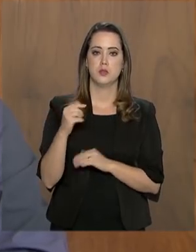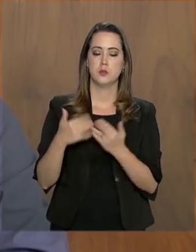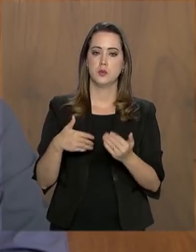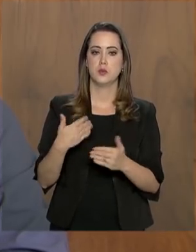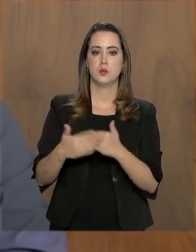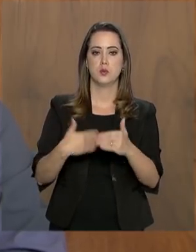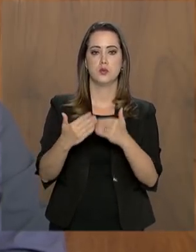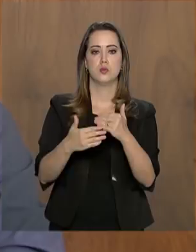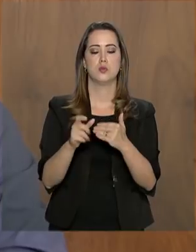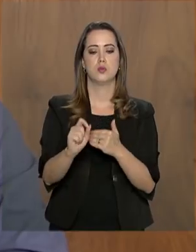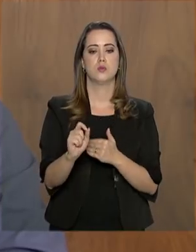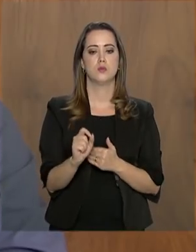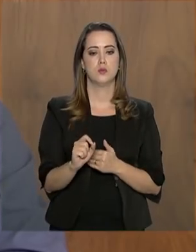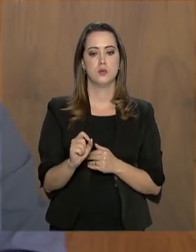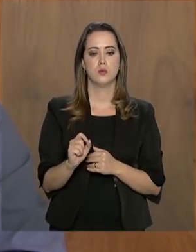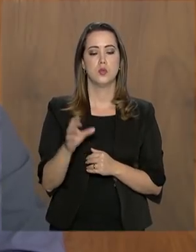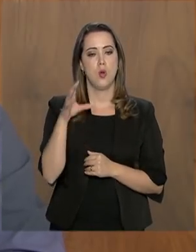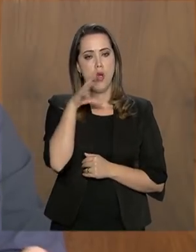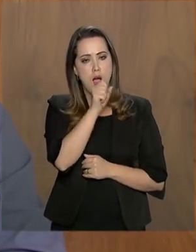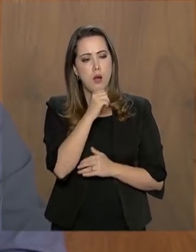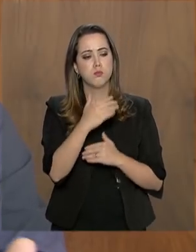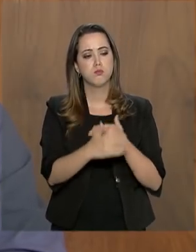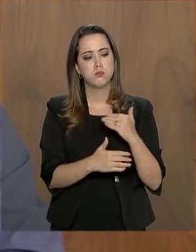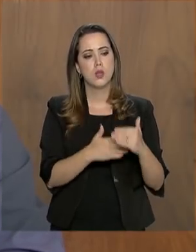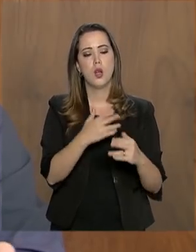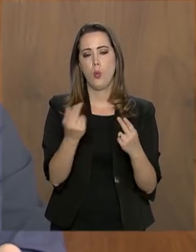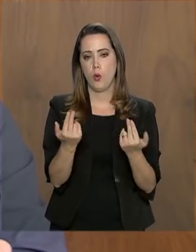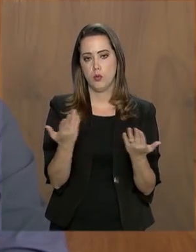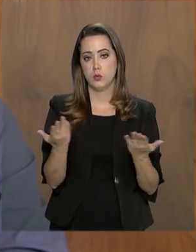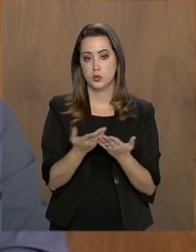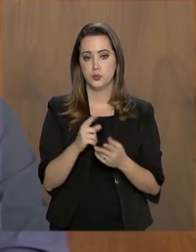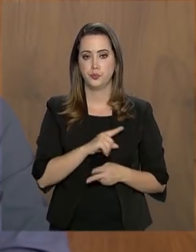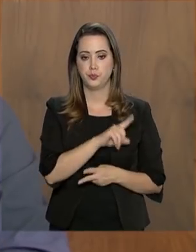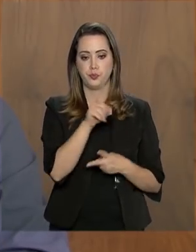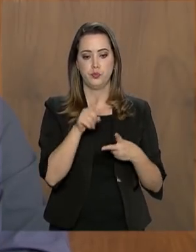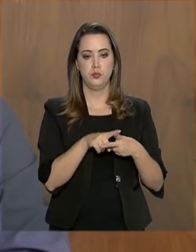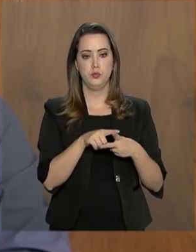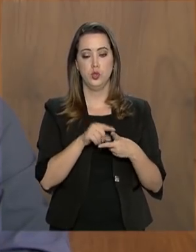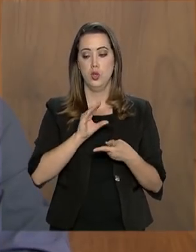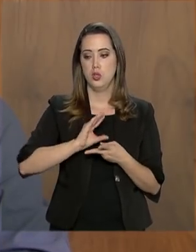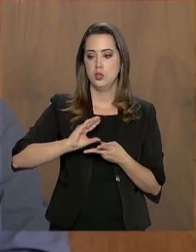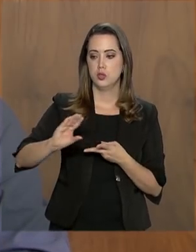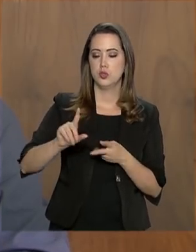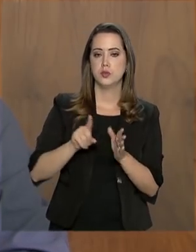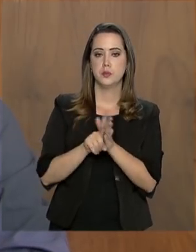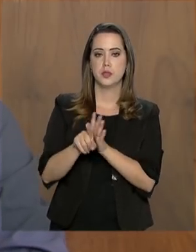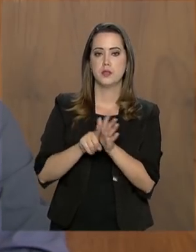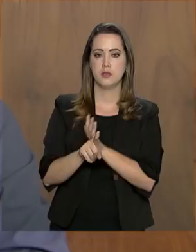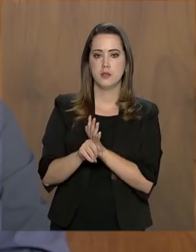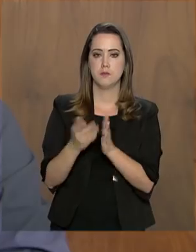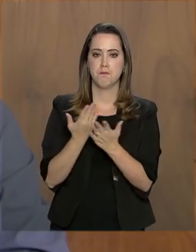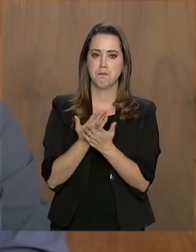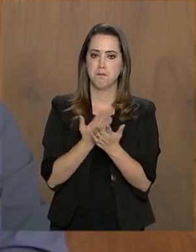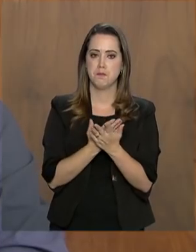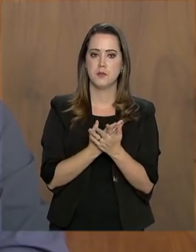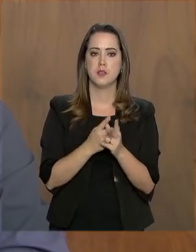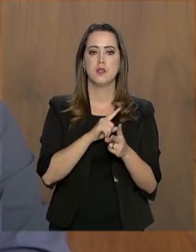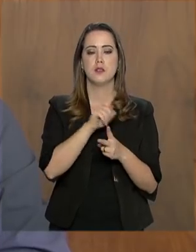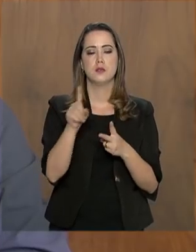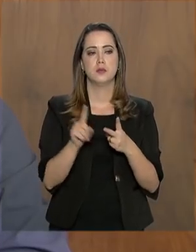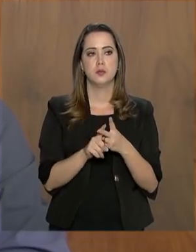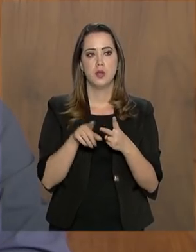manter um ritmo de crescimento que nós temos hoje. Os investimentos em pesquisa e